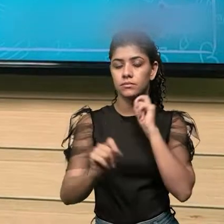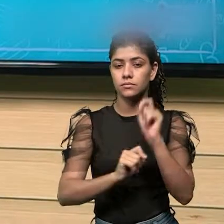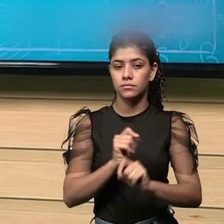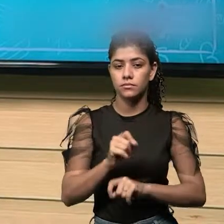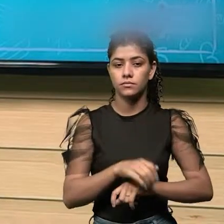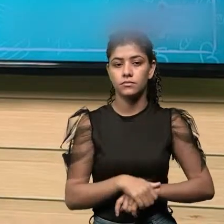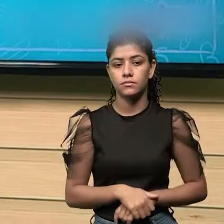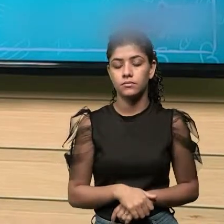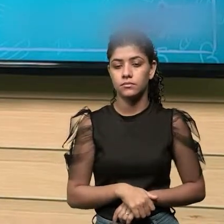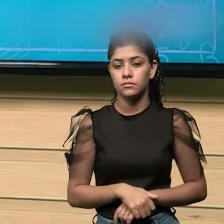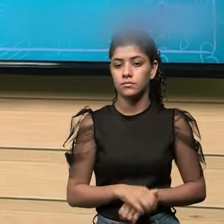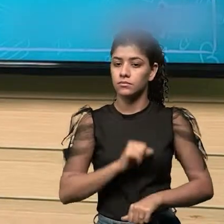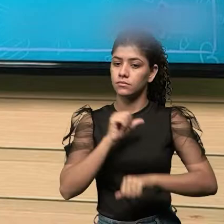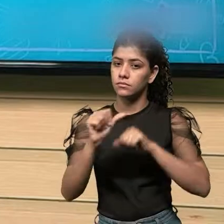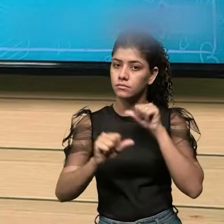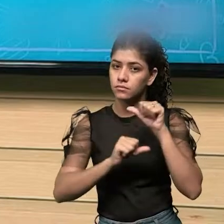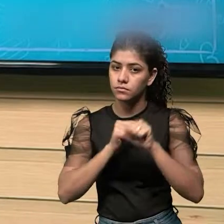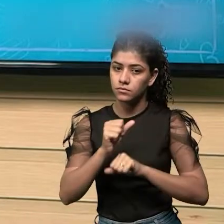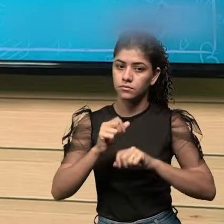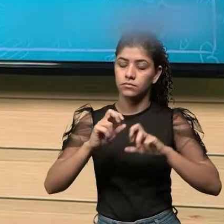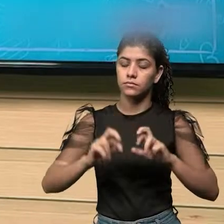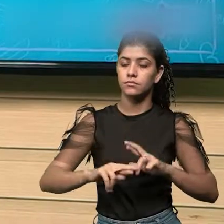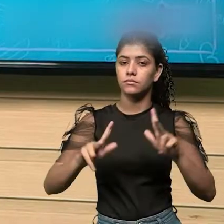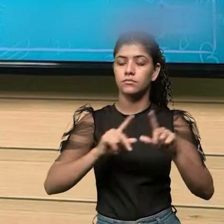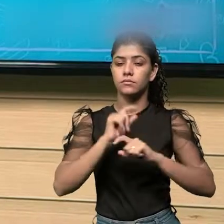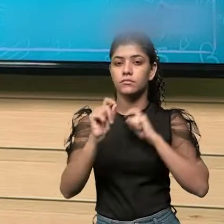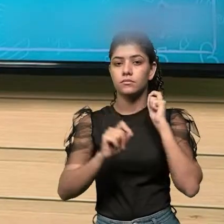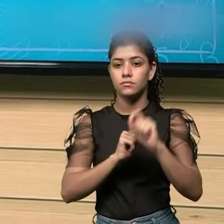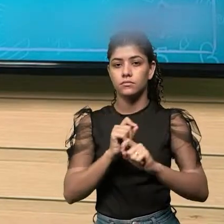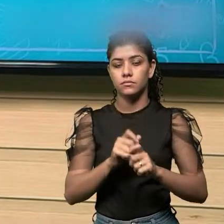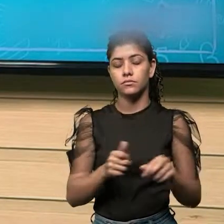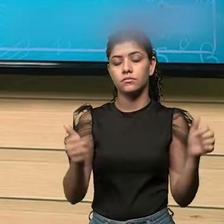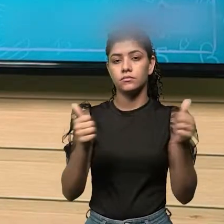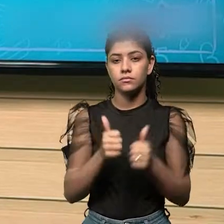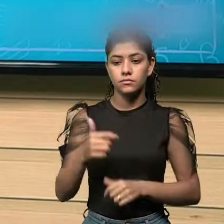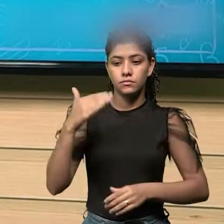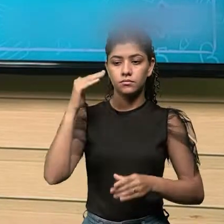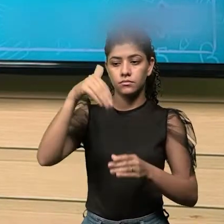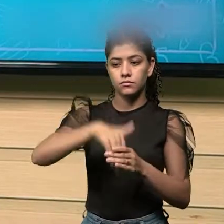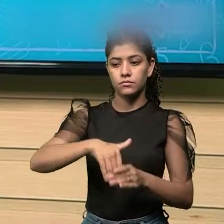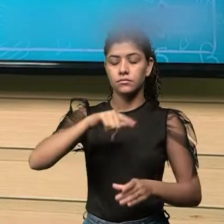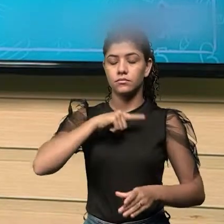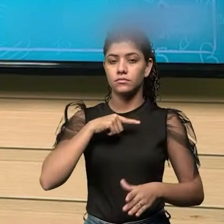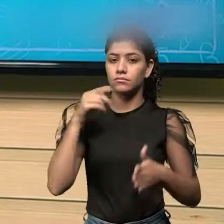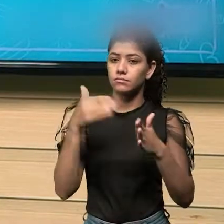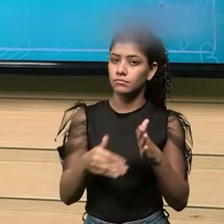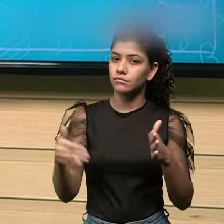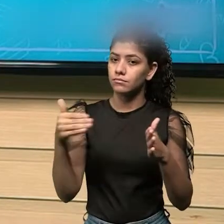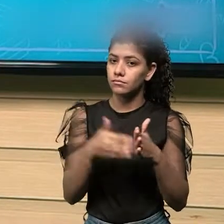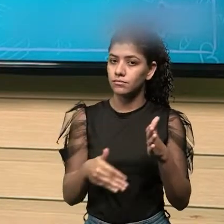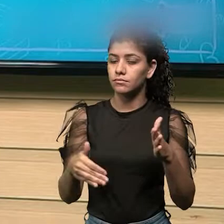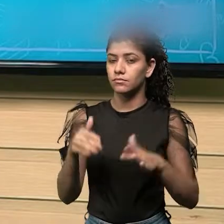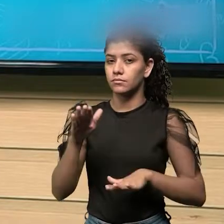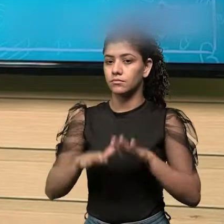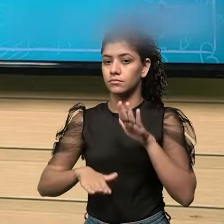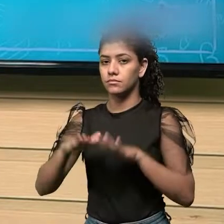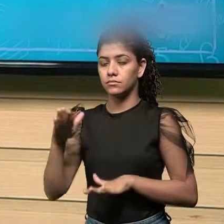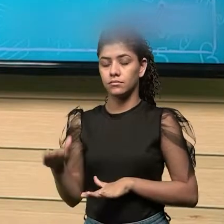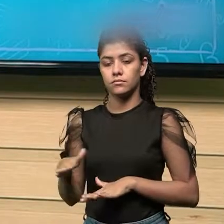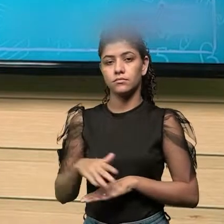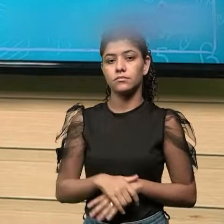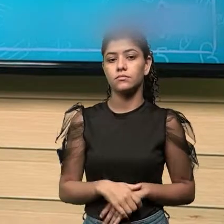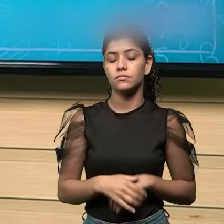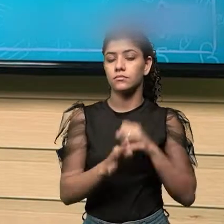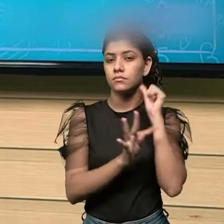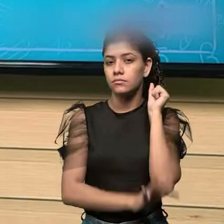interrupções, por diferentes elementos externos que podem interferir nessa medição,